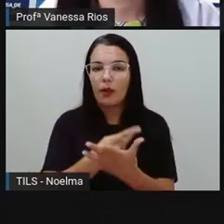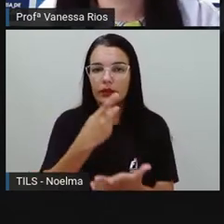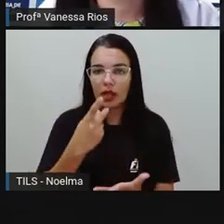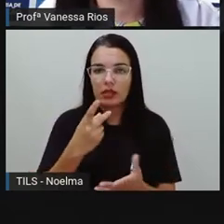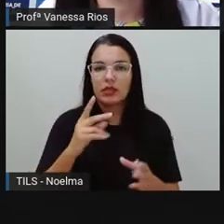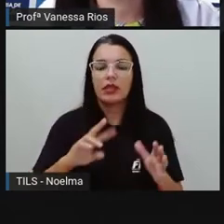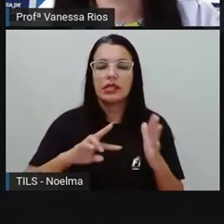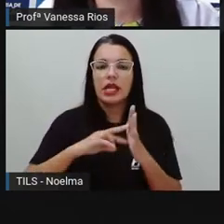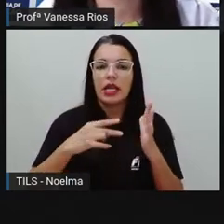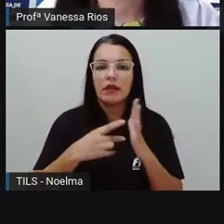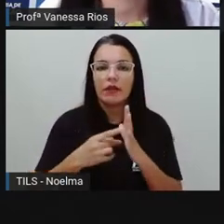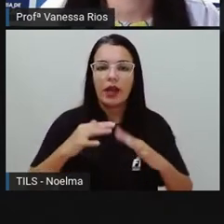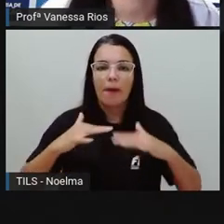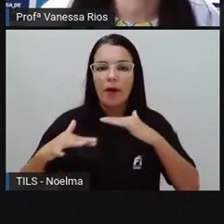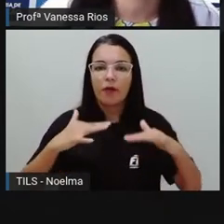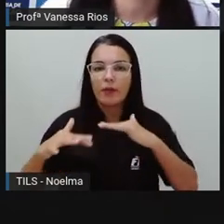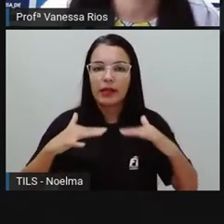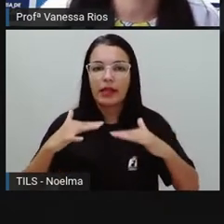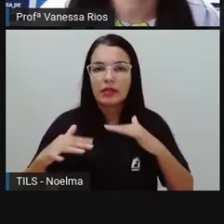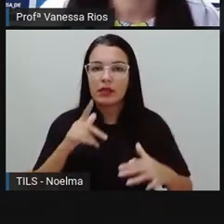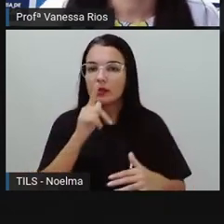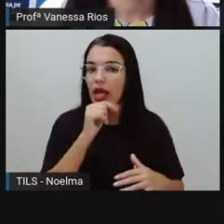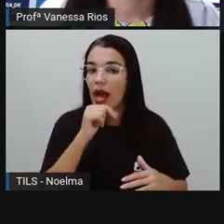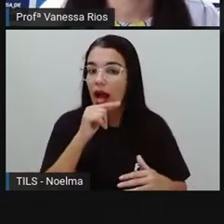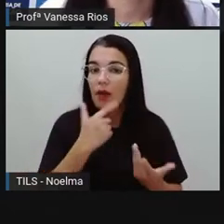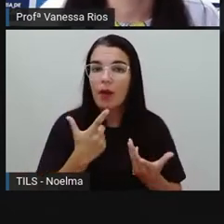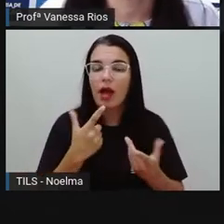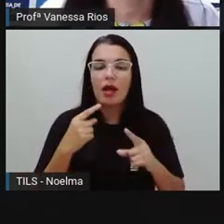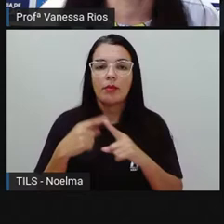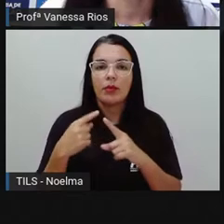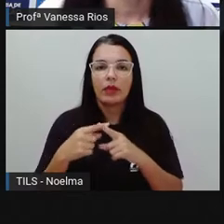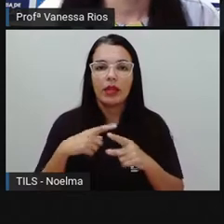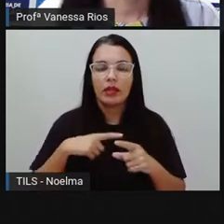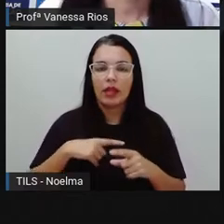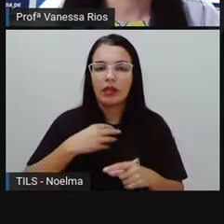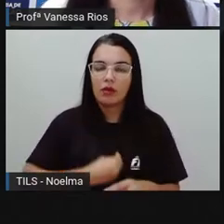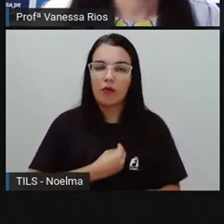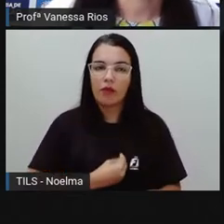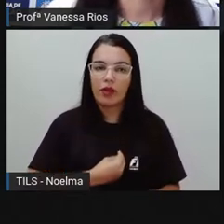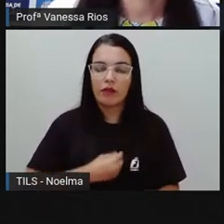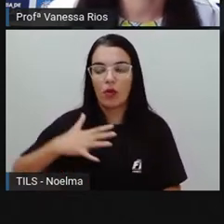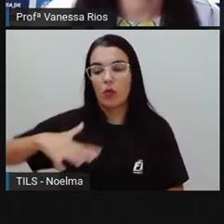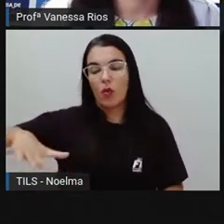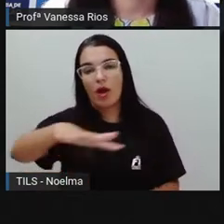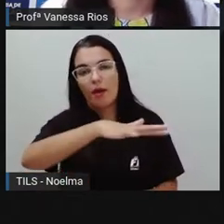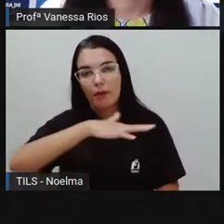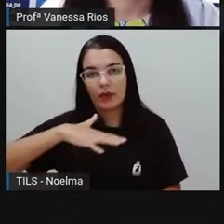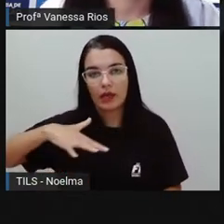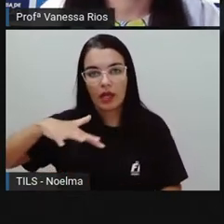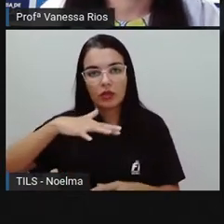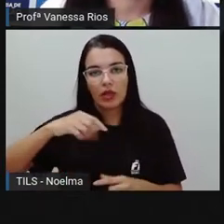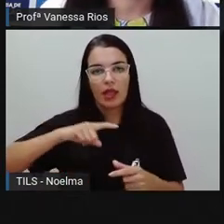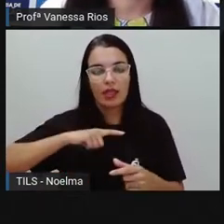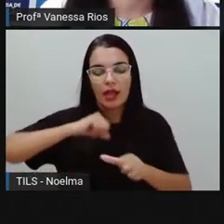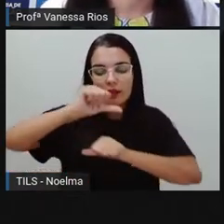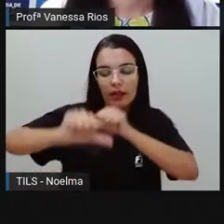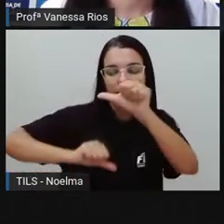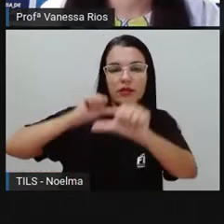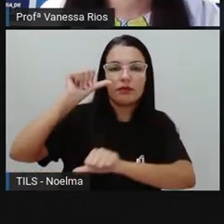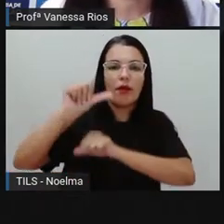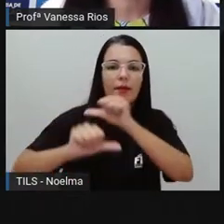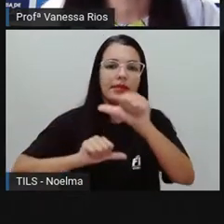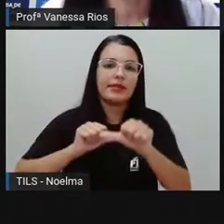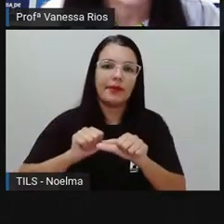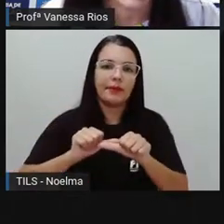movimentação da água pelos seres vivos e pelo meio ambiente. E a gente observa que através daquilo que está